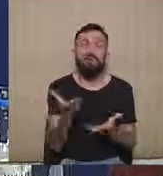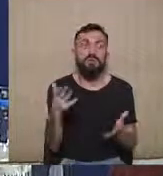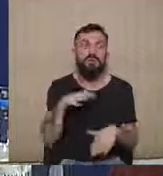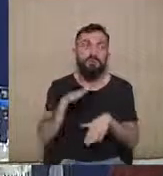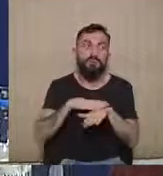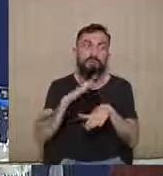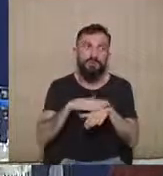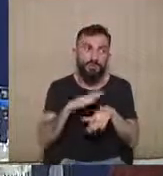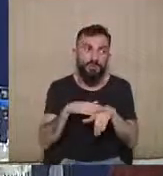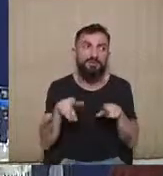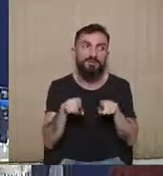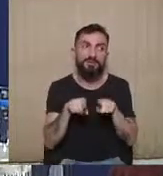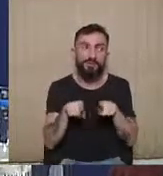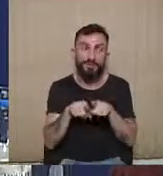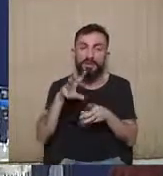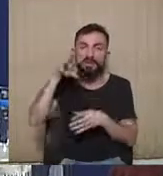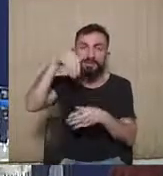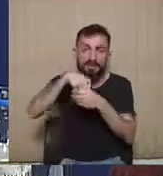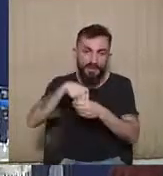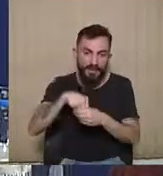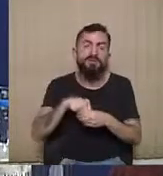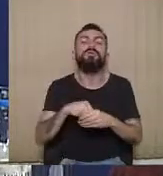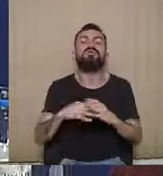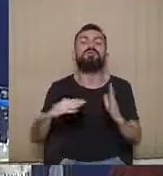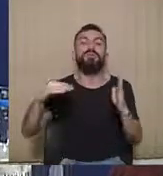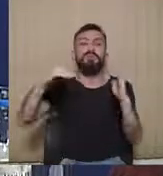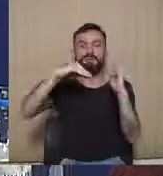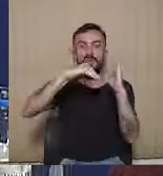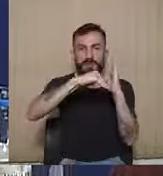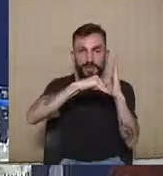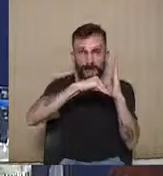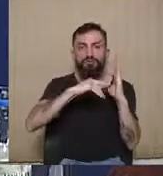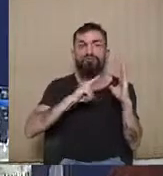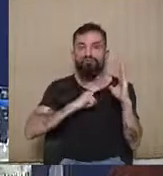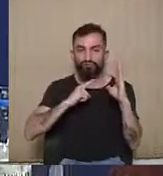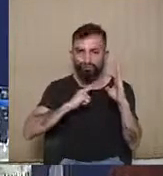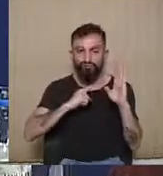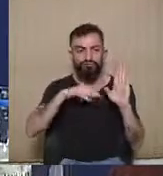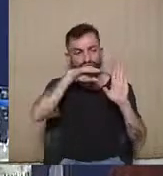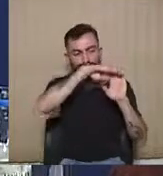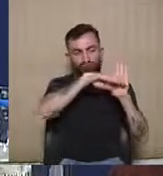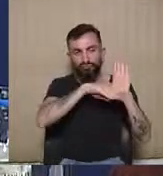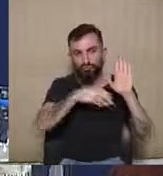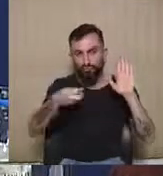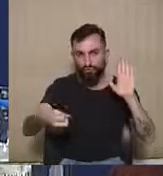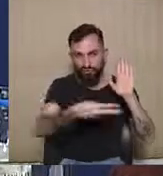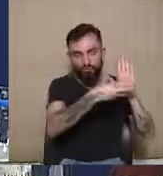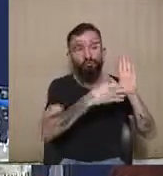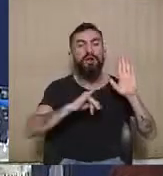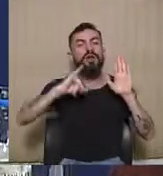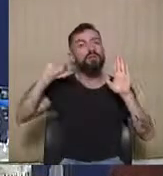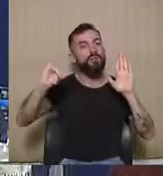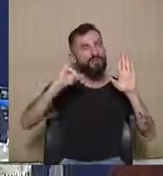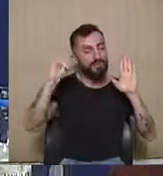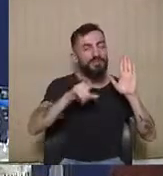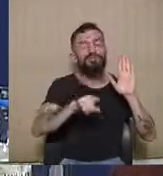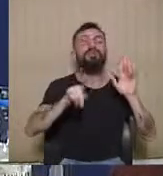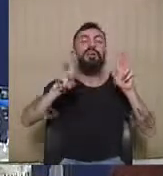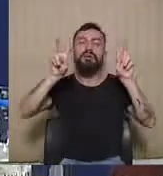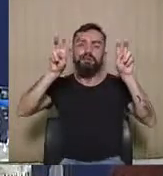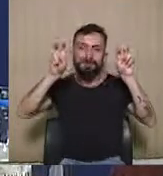tramita hoje no Senado Federal um projeto de código eleitoral, é um momento importante para a gente debater todos esses temas sobre